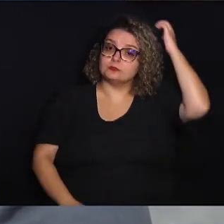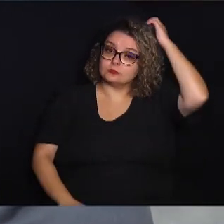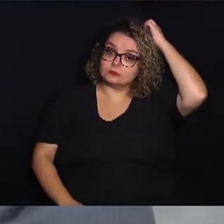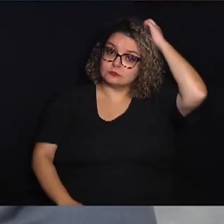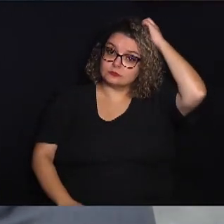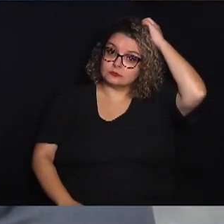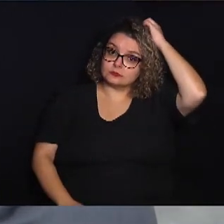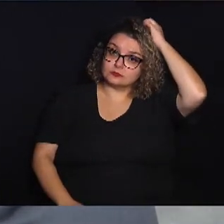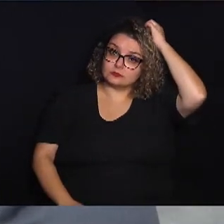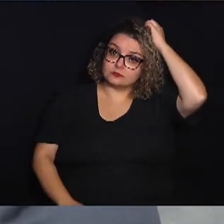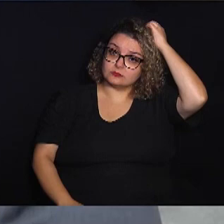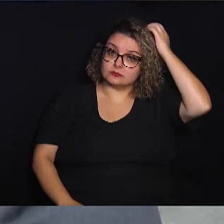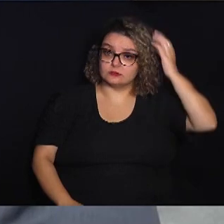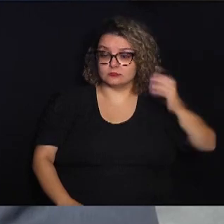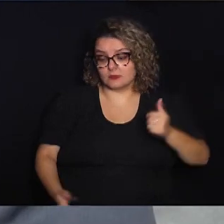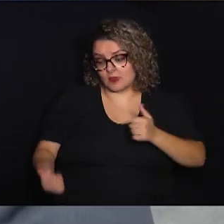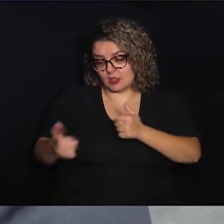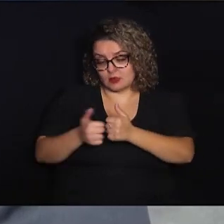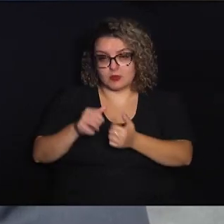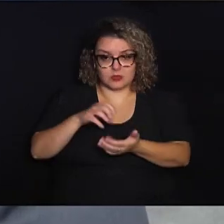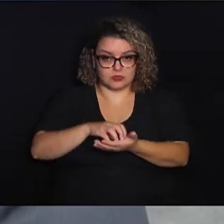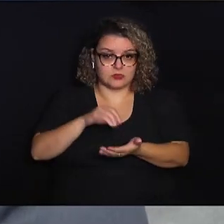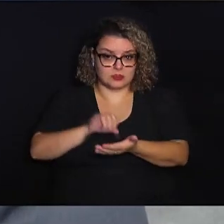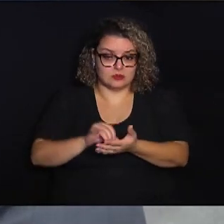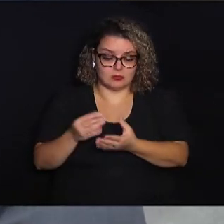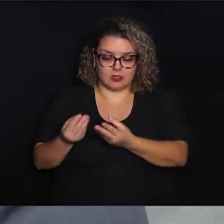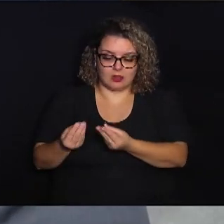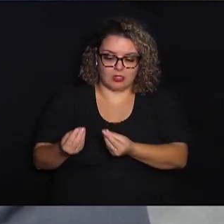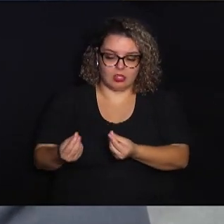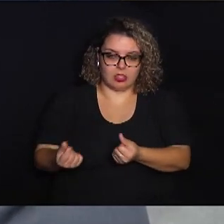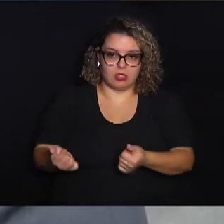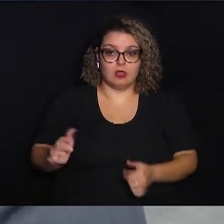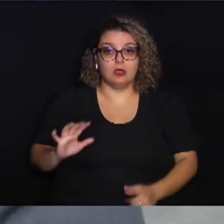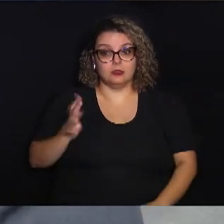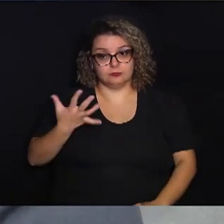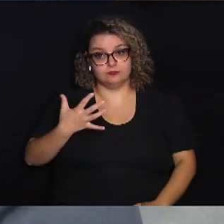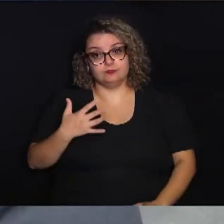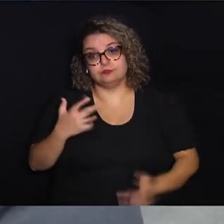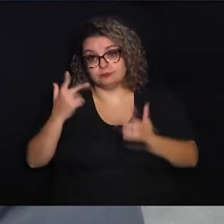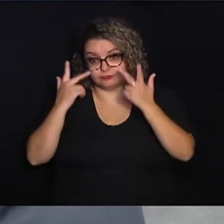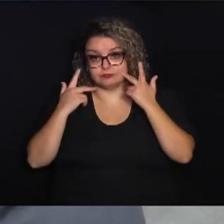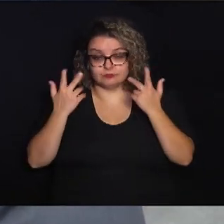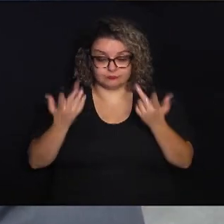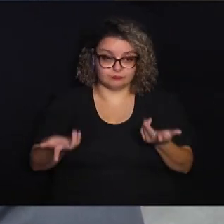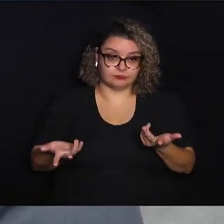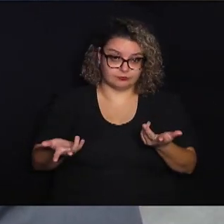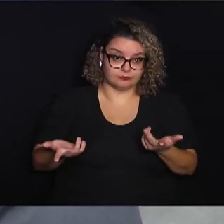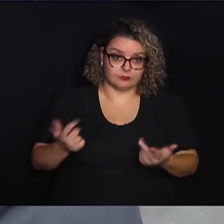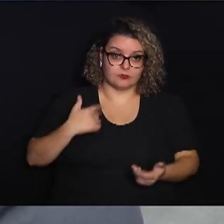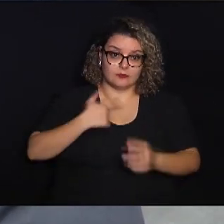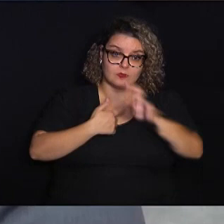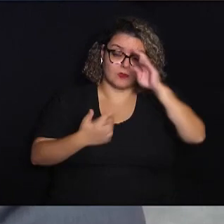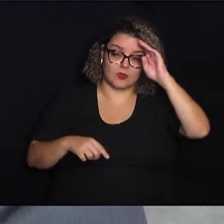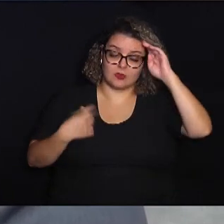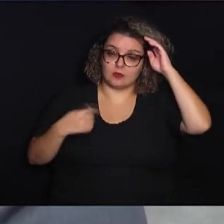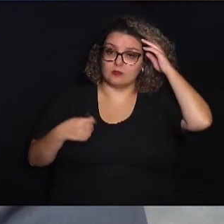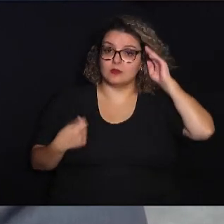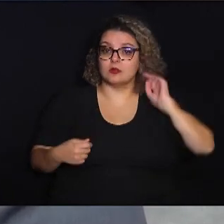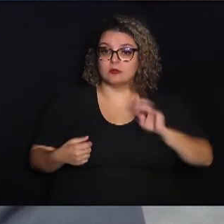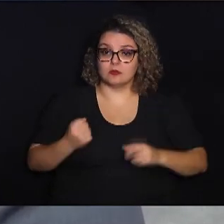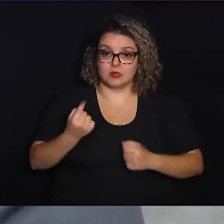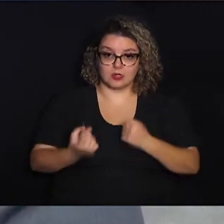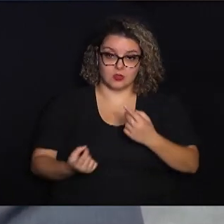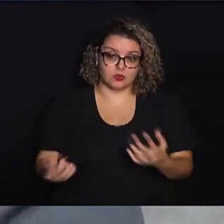degradação devido a estar ao lado do centro da cidade, acontece de uma forma natural até. Então nós precisamos ter